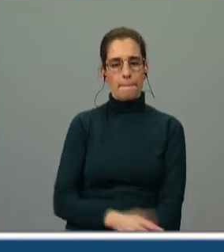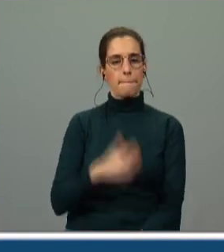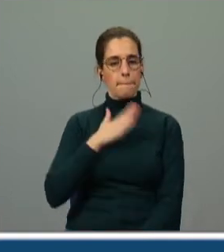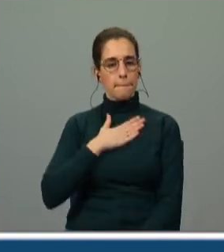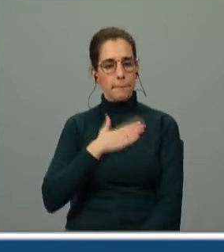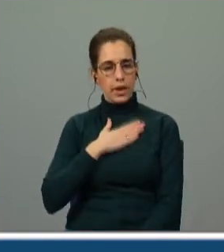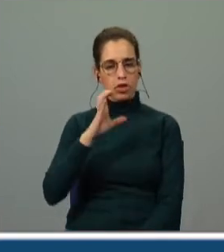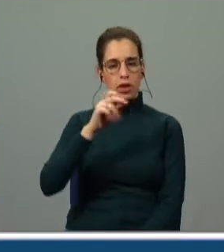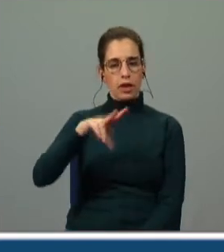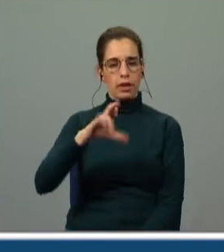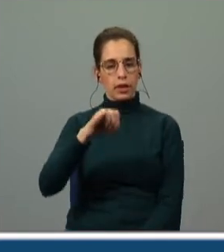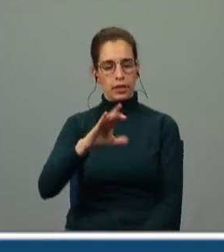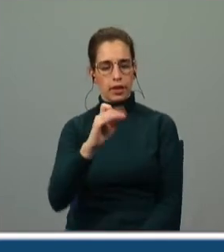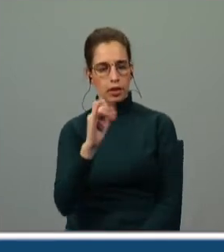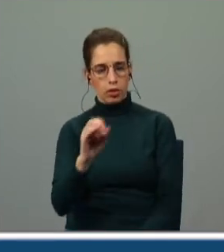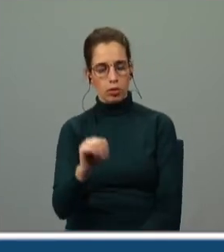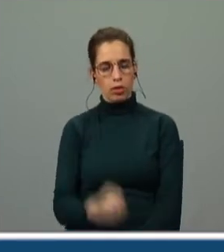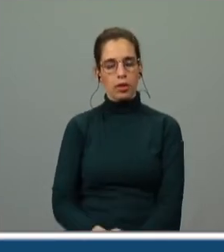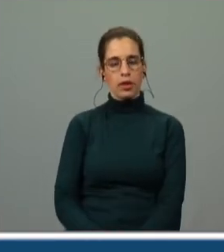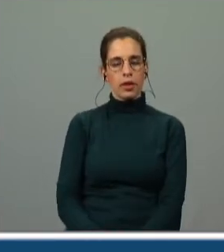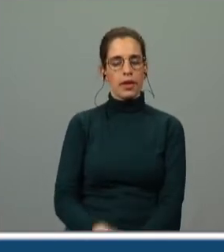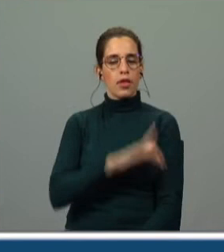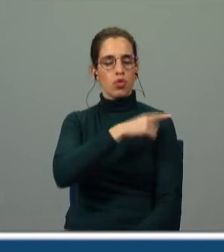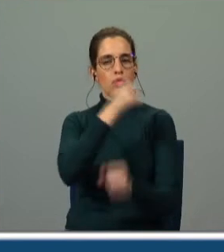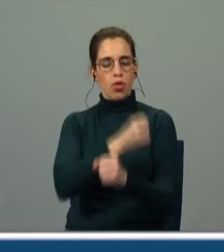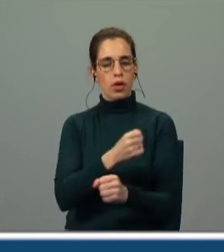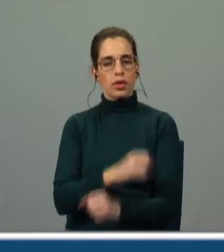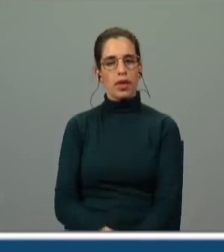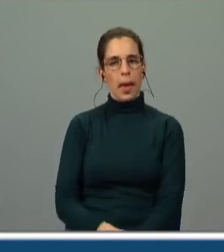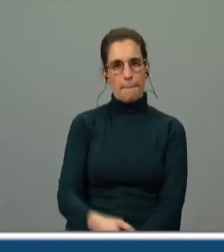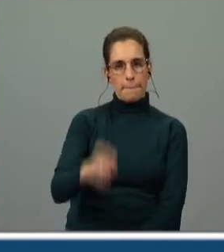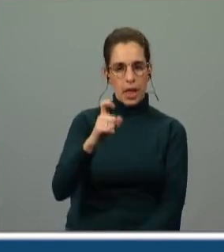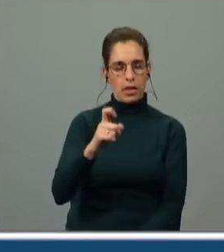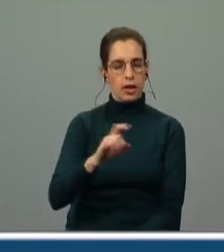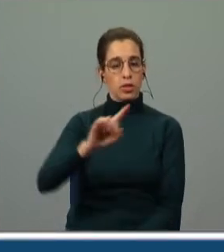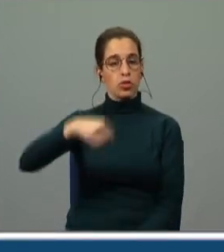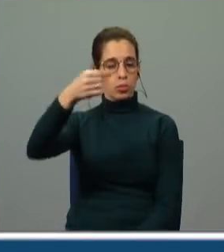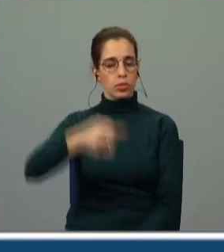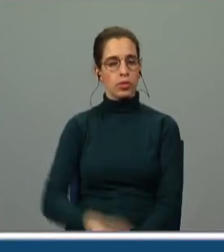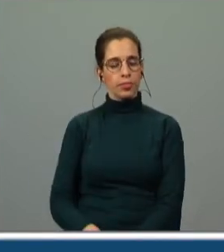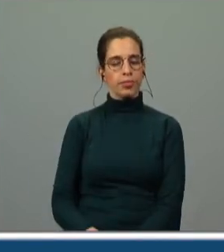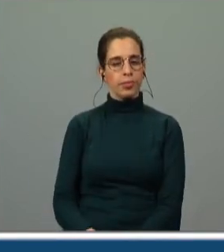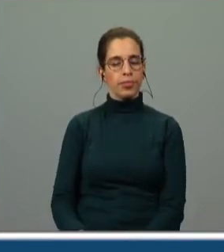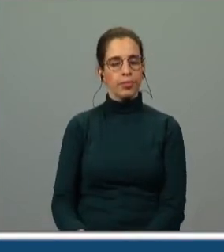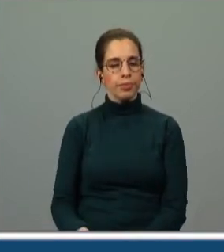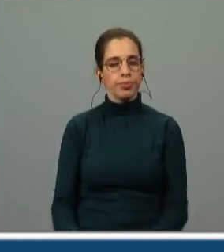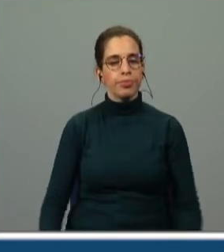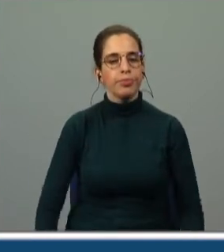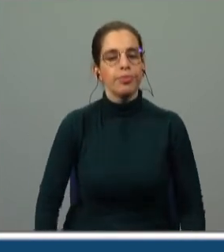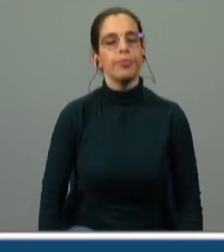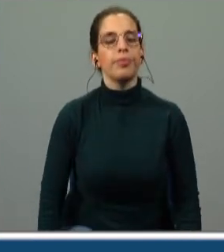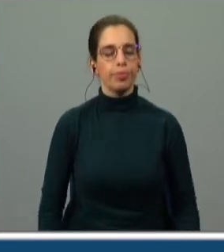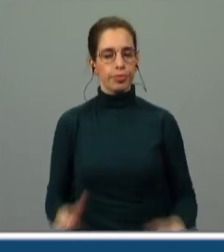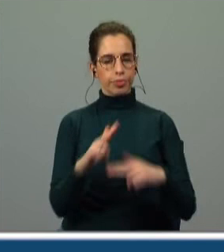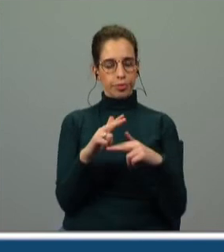insulta-os não é? realçando que a sua força perante Inês é cobardia e a seguir temos aqui uma construção que já